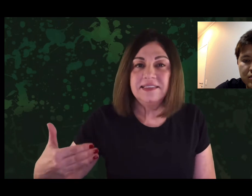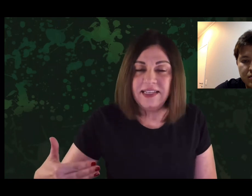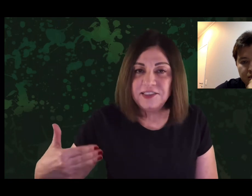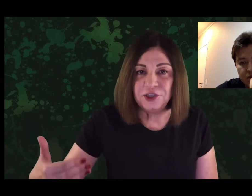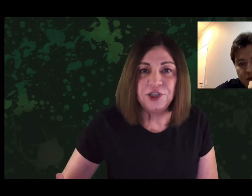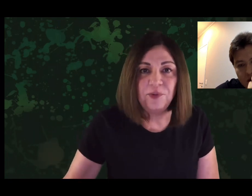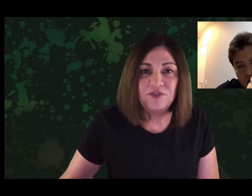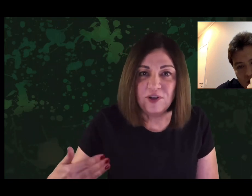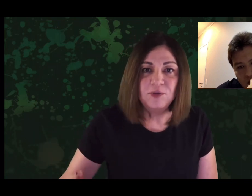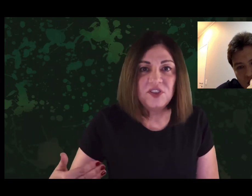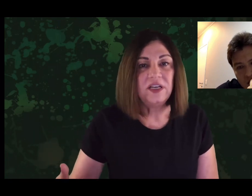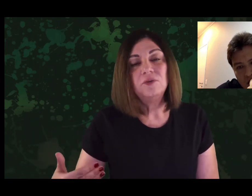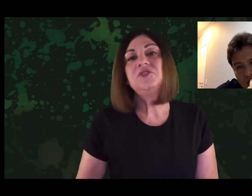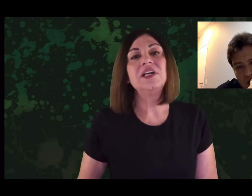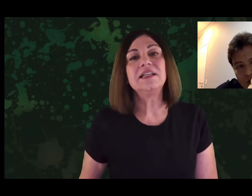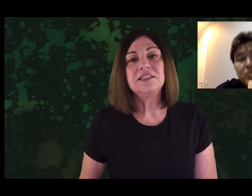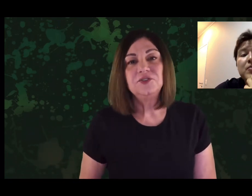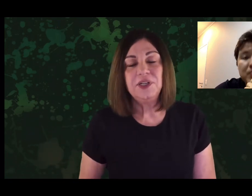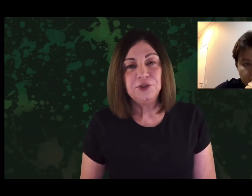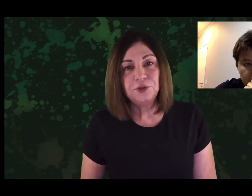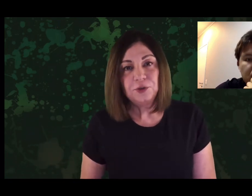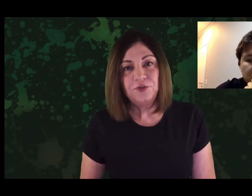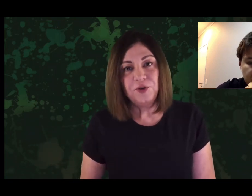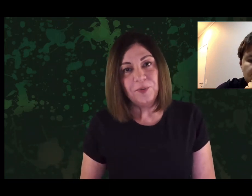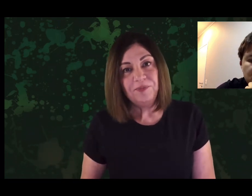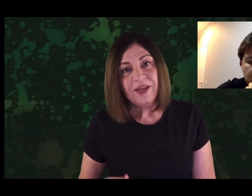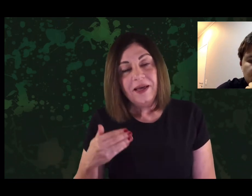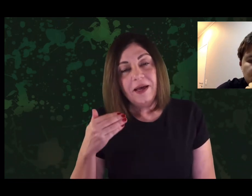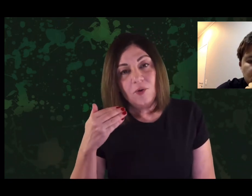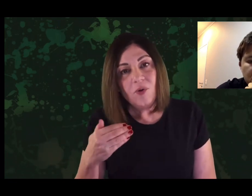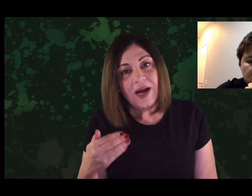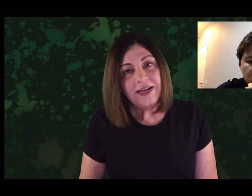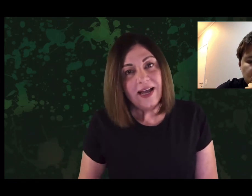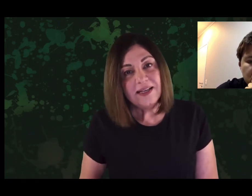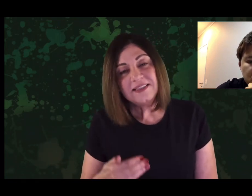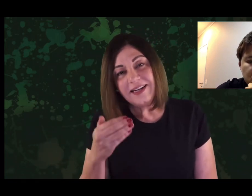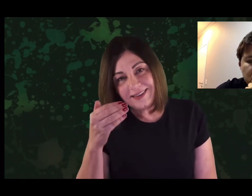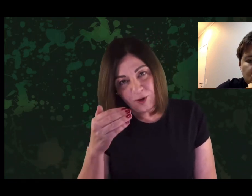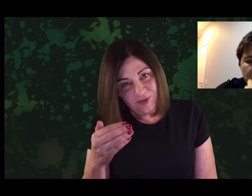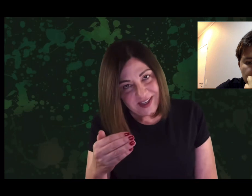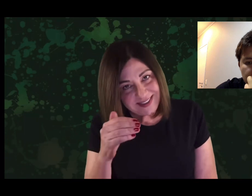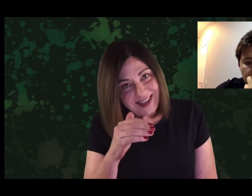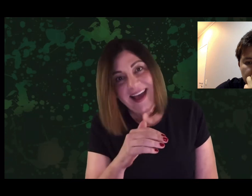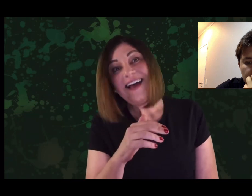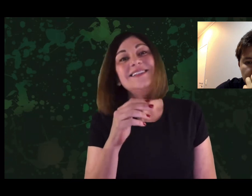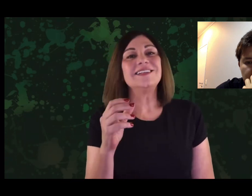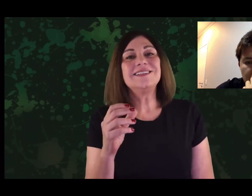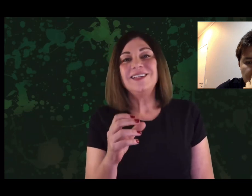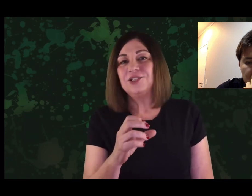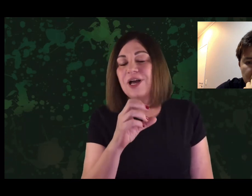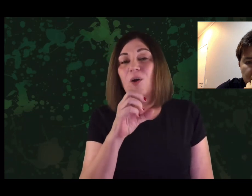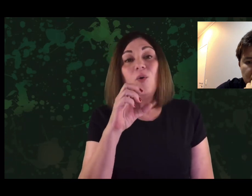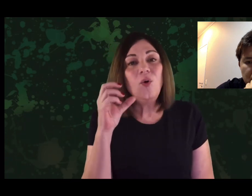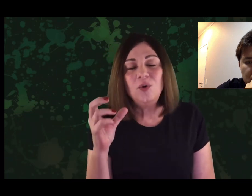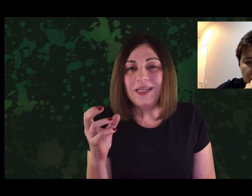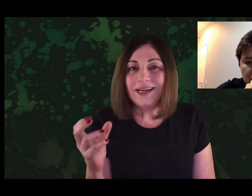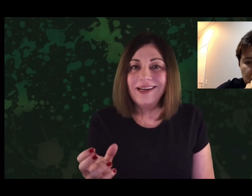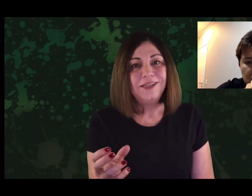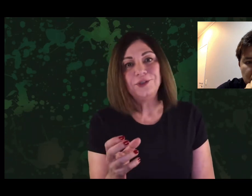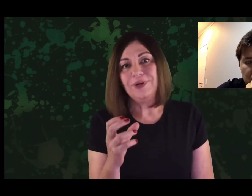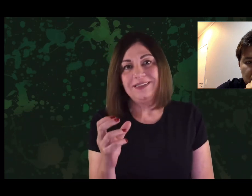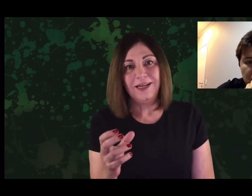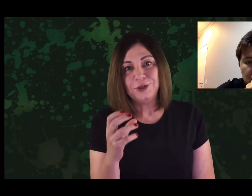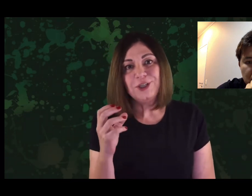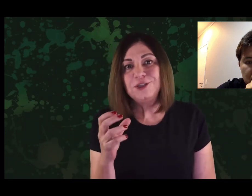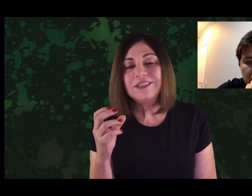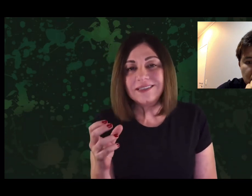mais desse tipo vão ser usadas durante todo o filme. O Ariaster, talvez essa seja a outra